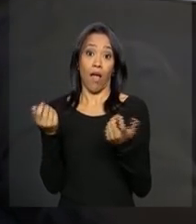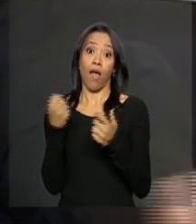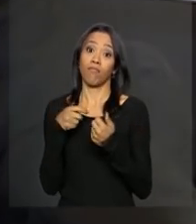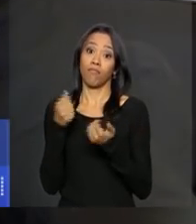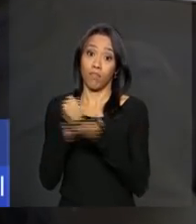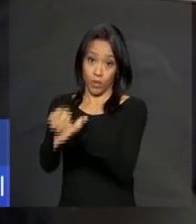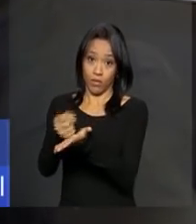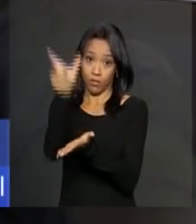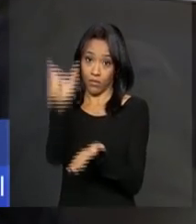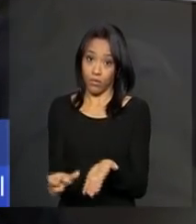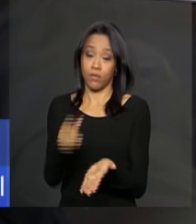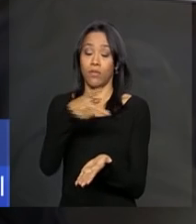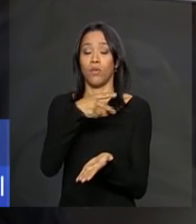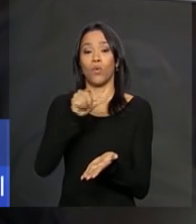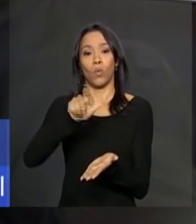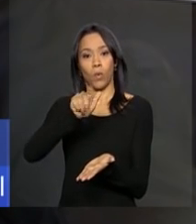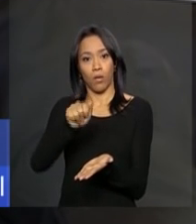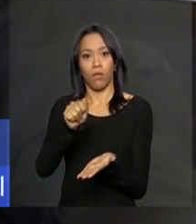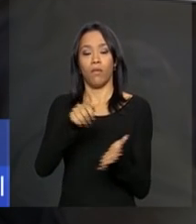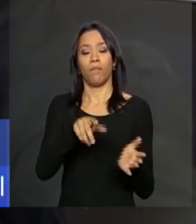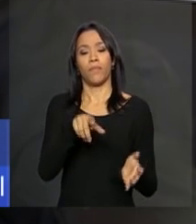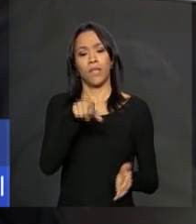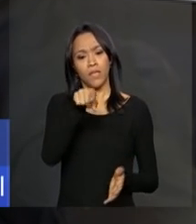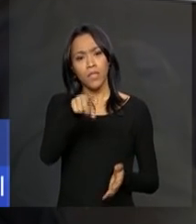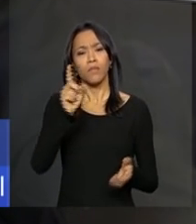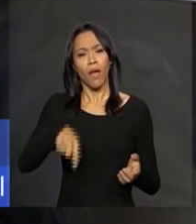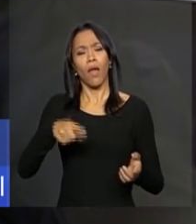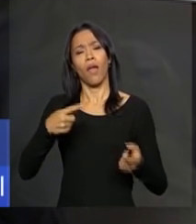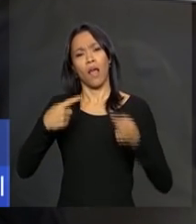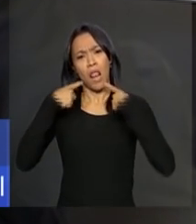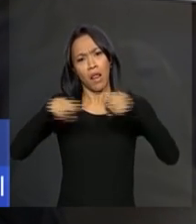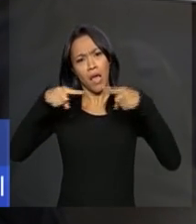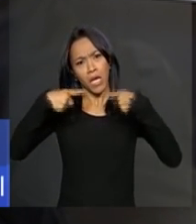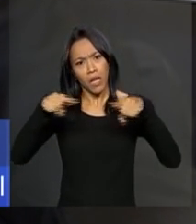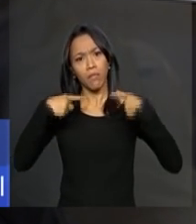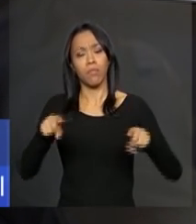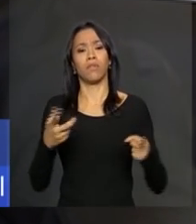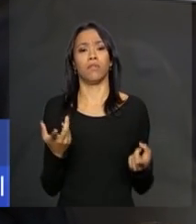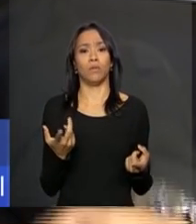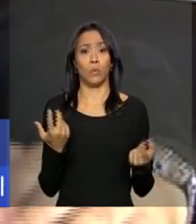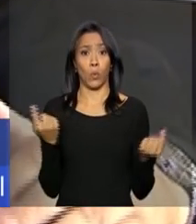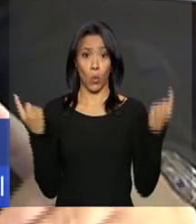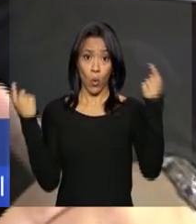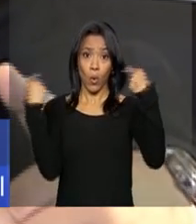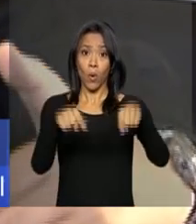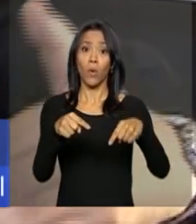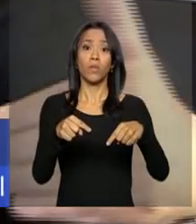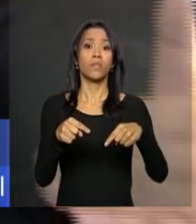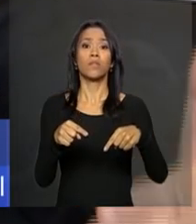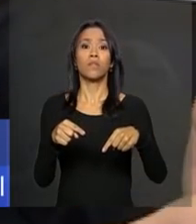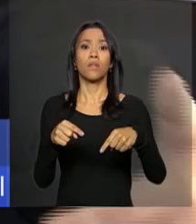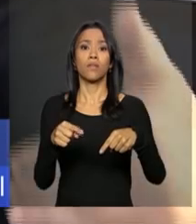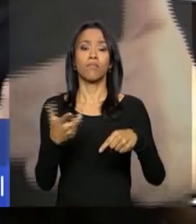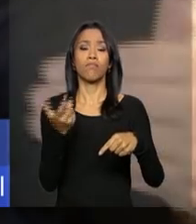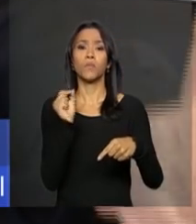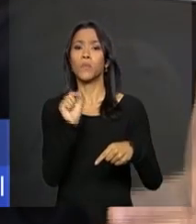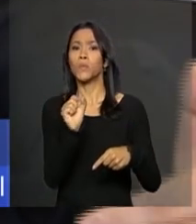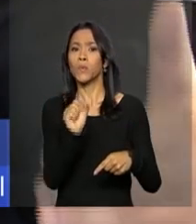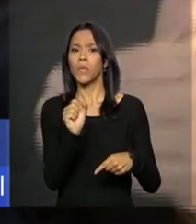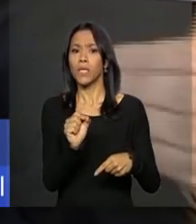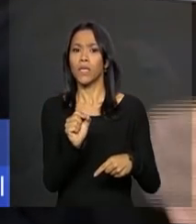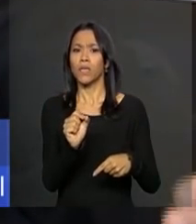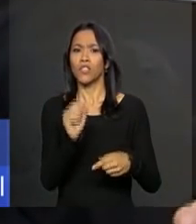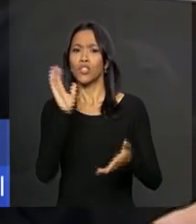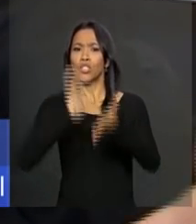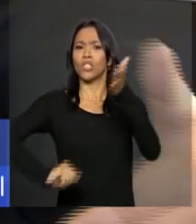simbólica de manifestar um protesto contra, vamos dizer, esse amesquinhamento dos